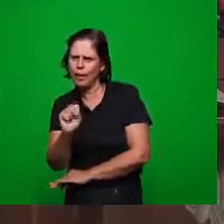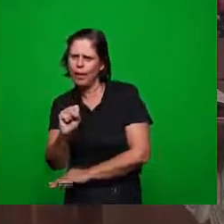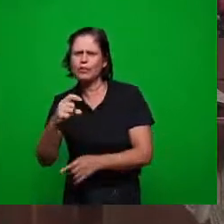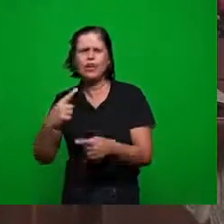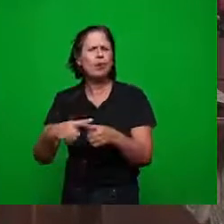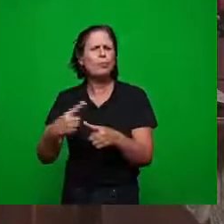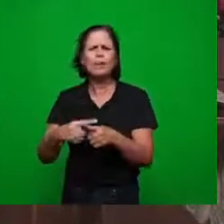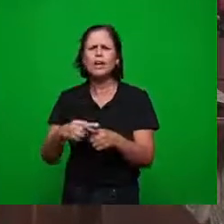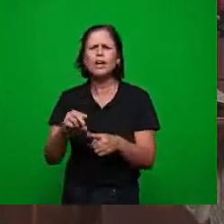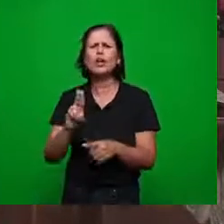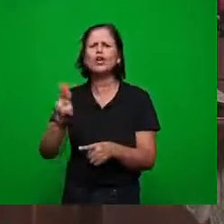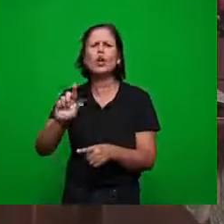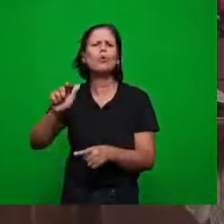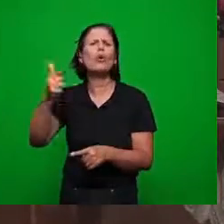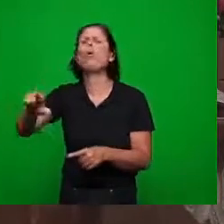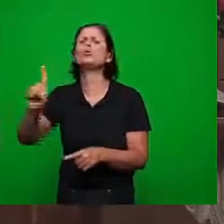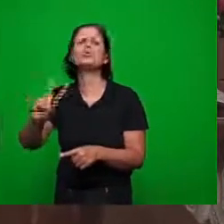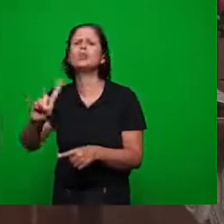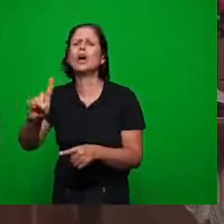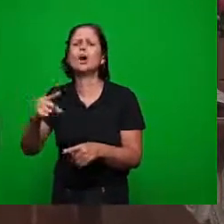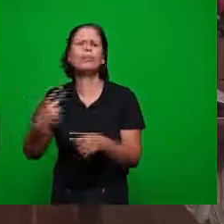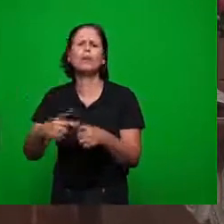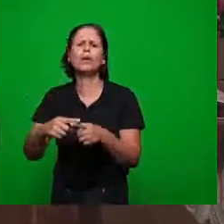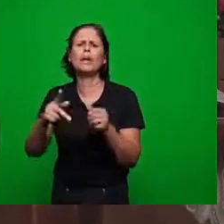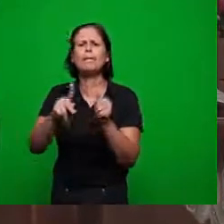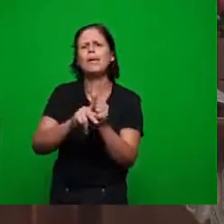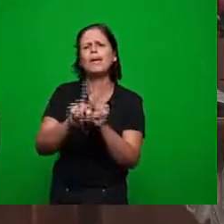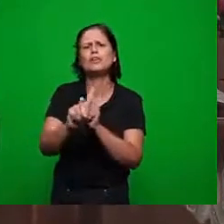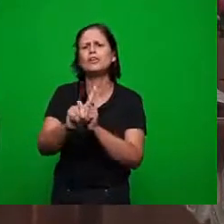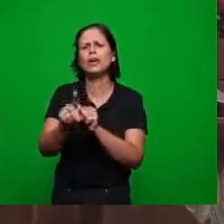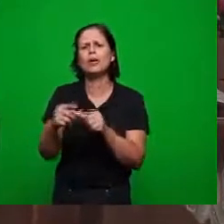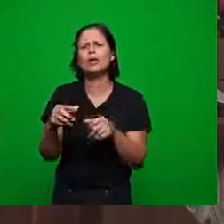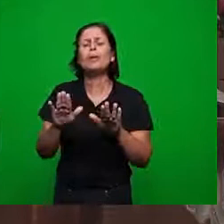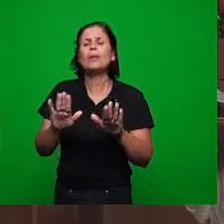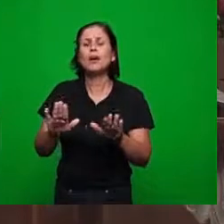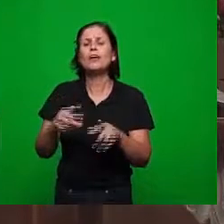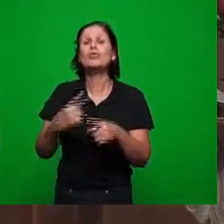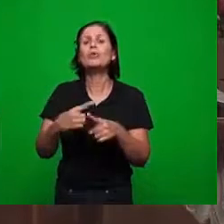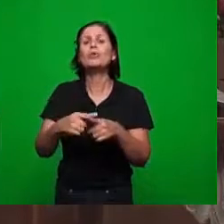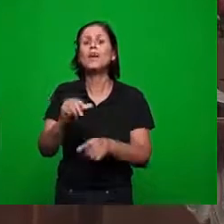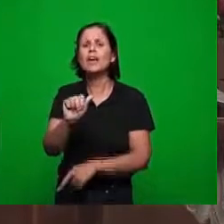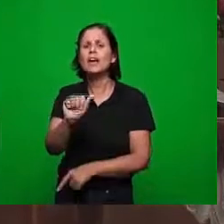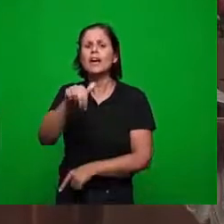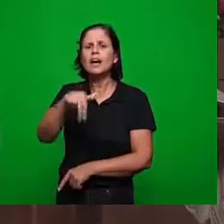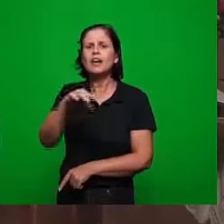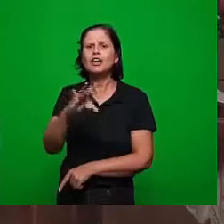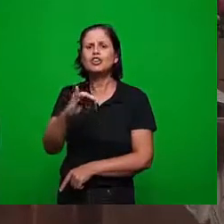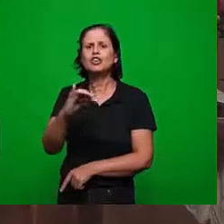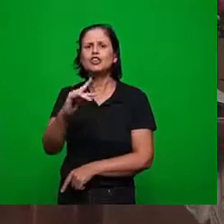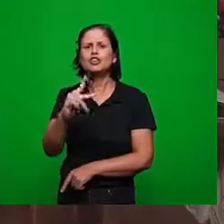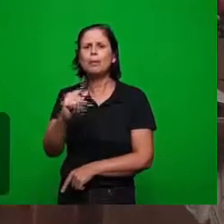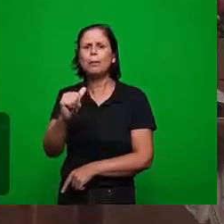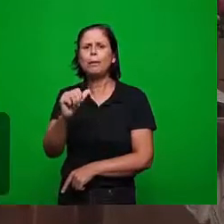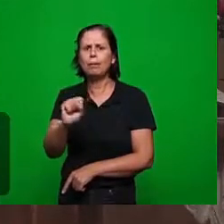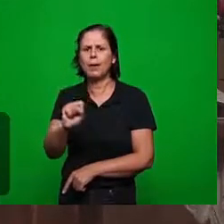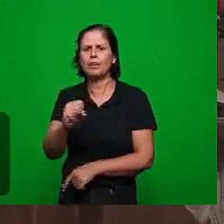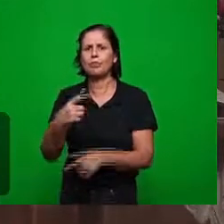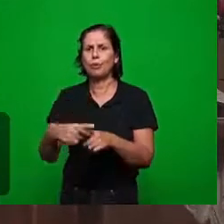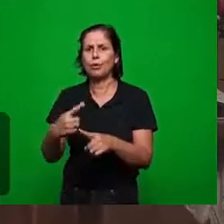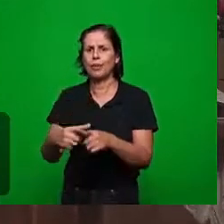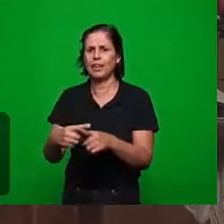de pedro de joão porque que não é que está aqui mas é antipas porque ele representa a última